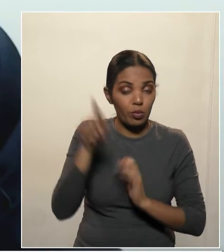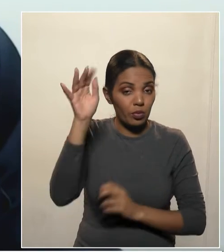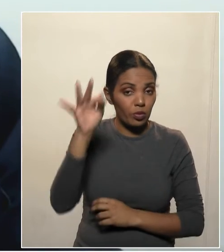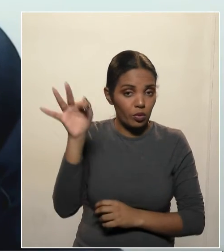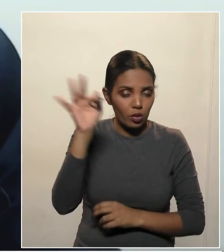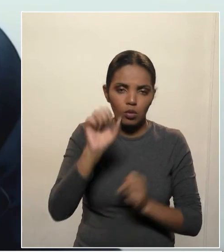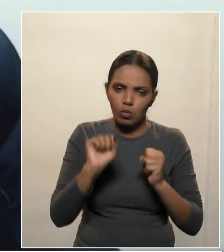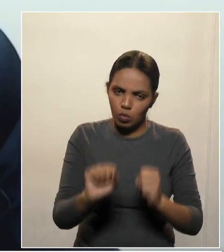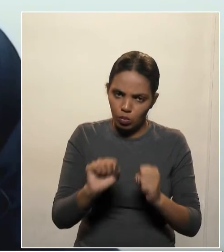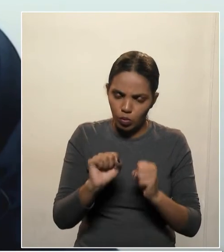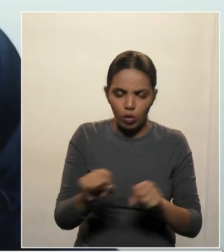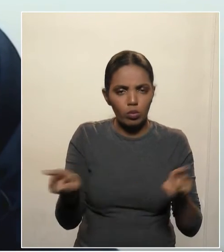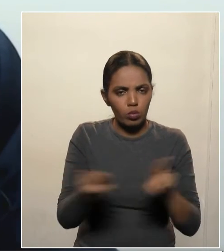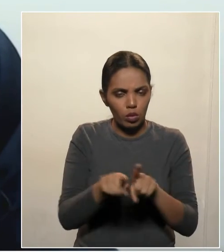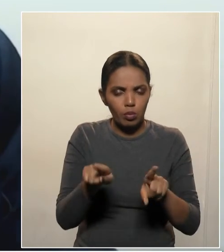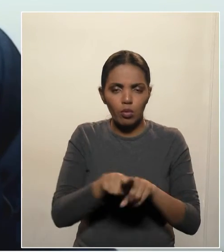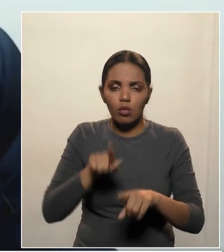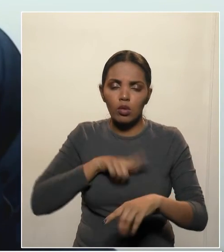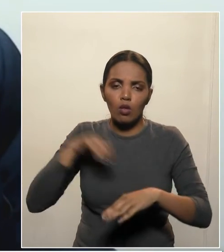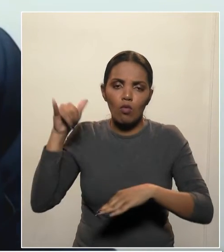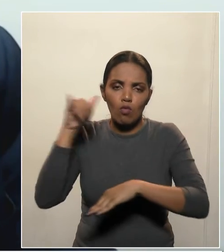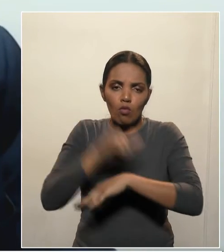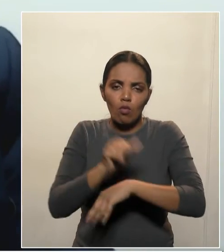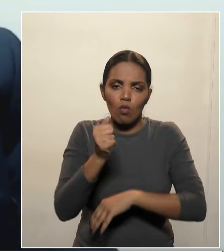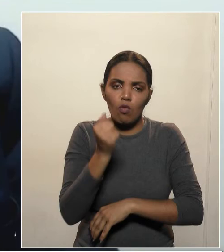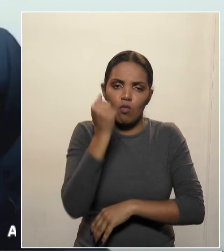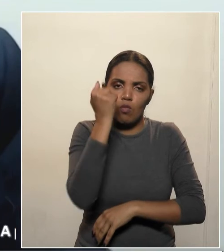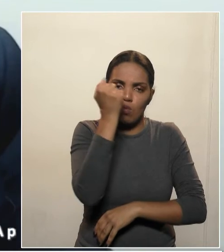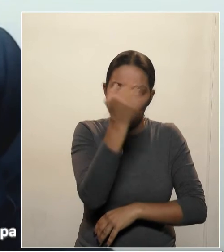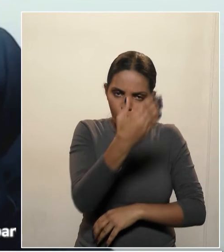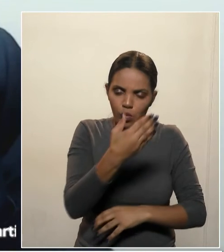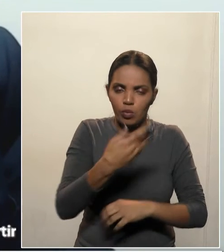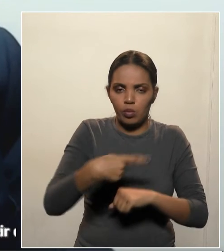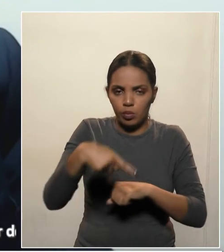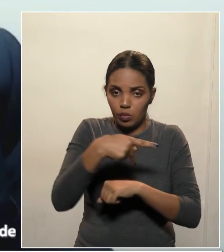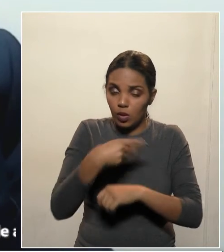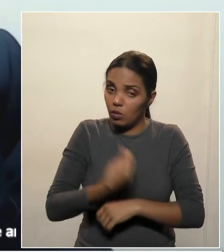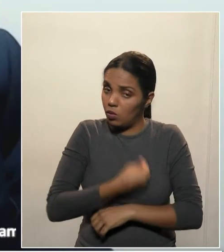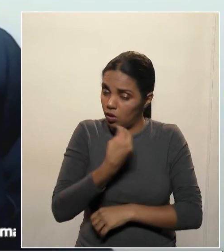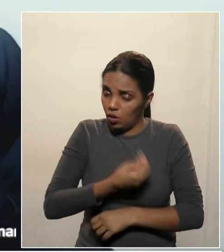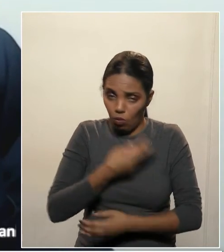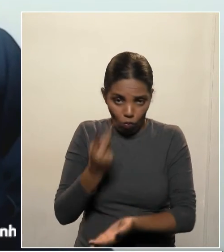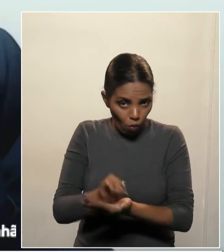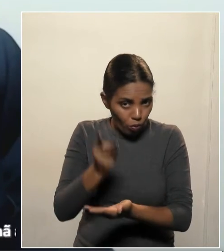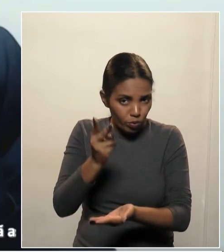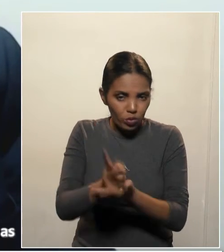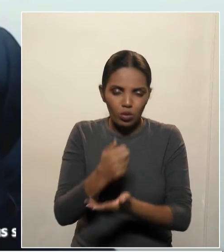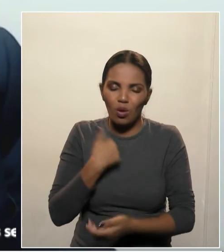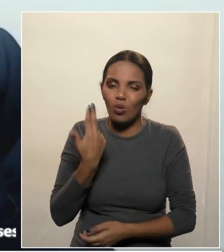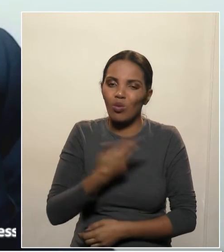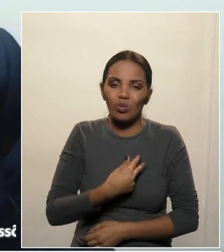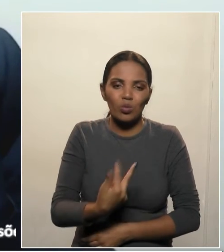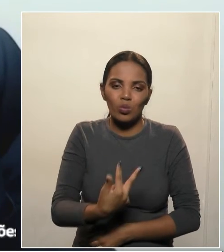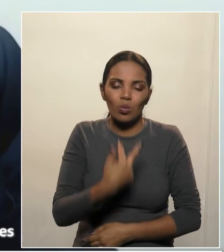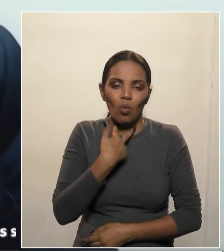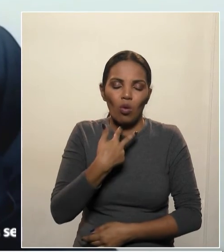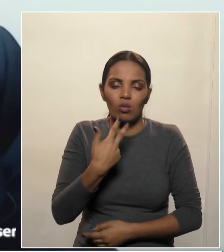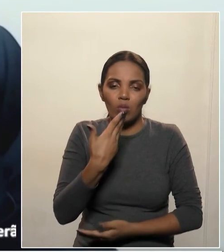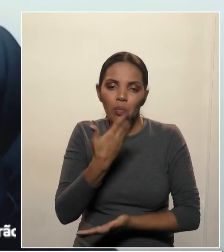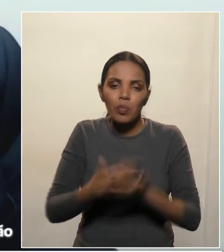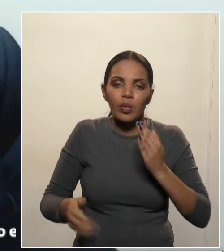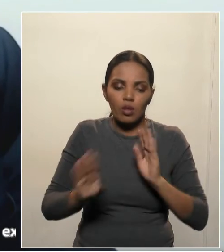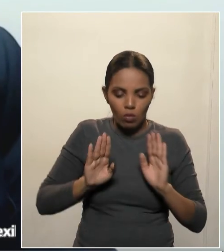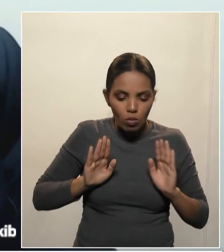a partir de um determinado momento receber voos internacionais, então é vida que segue, né mas nós não podemos perder de vista a necessidade